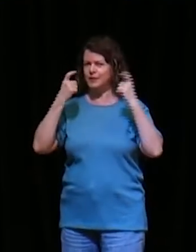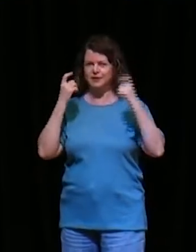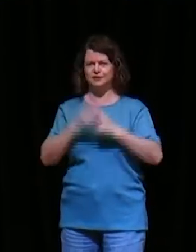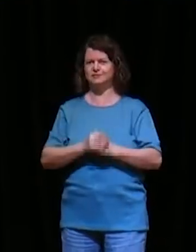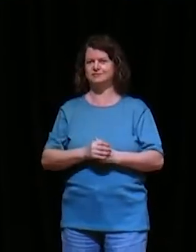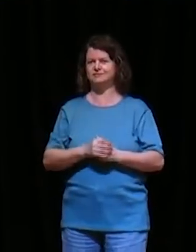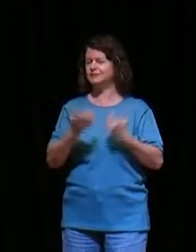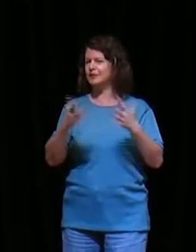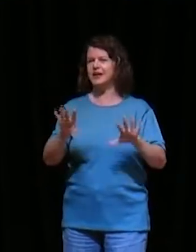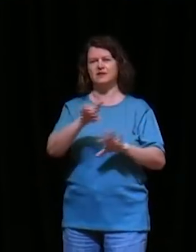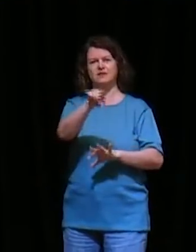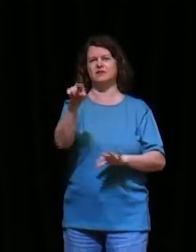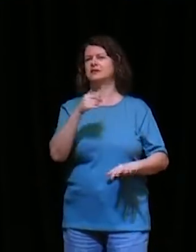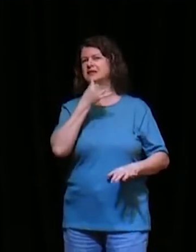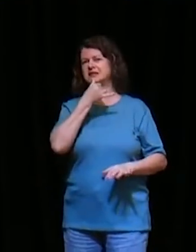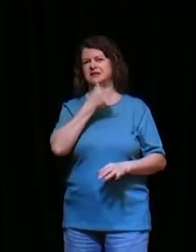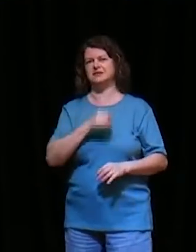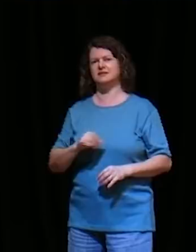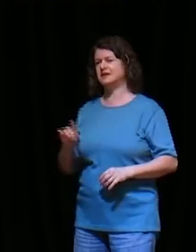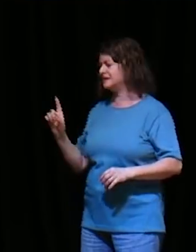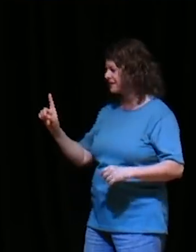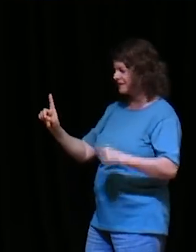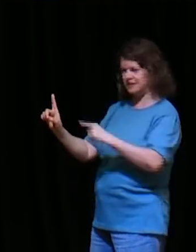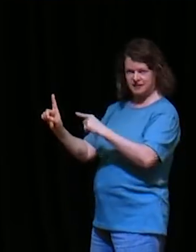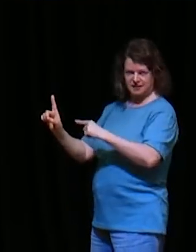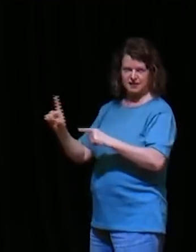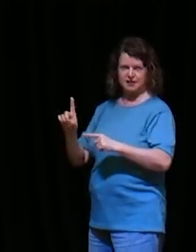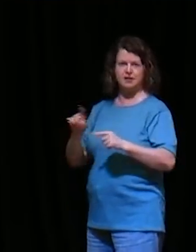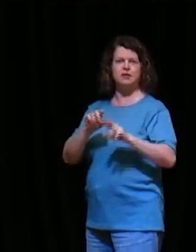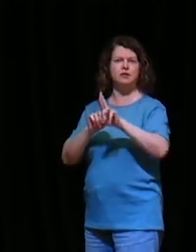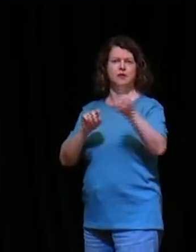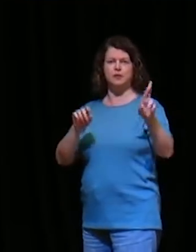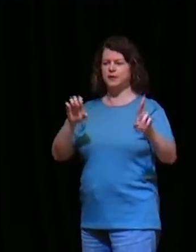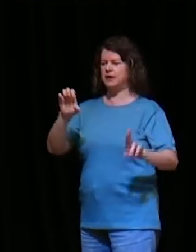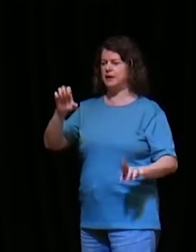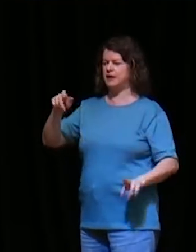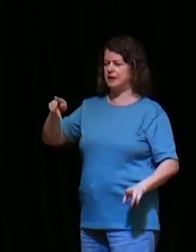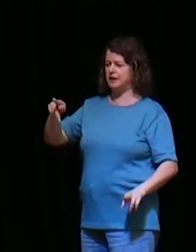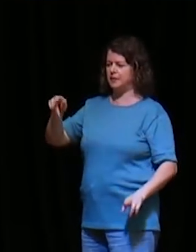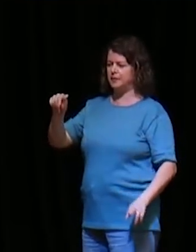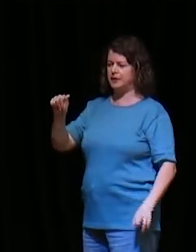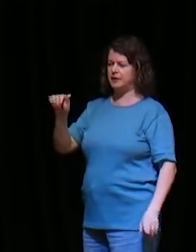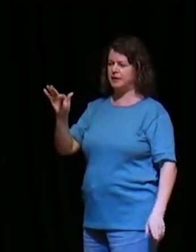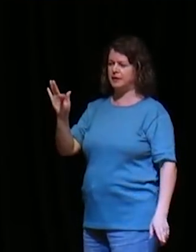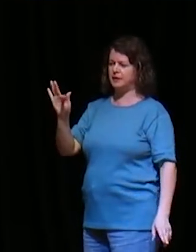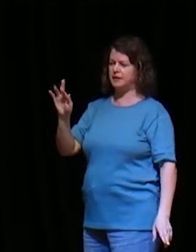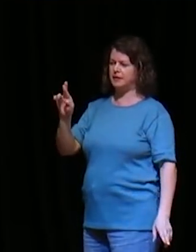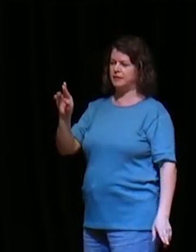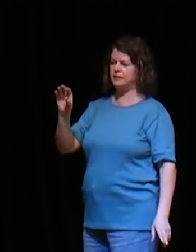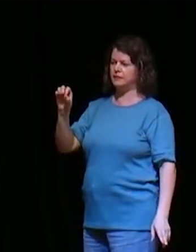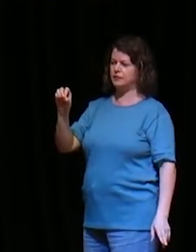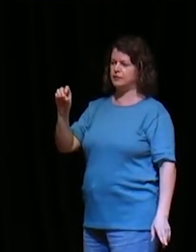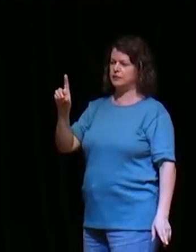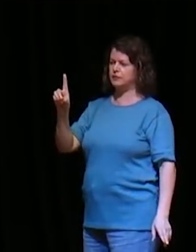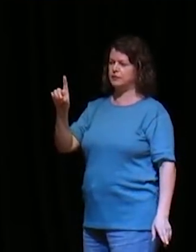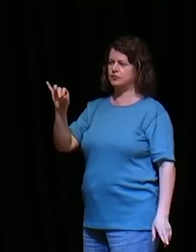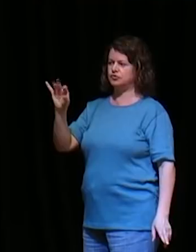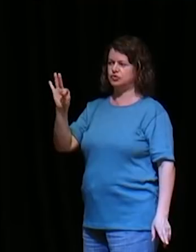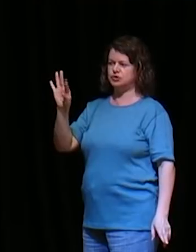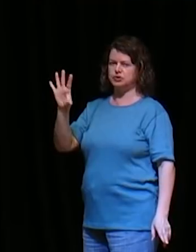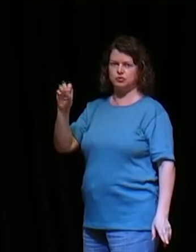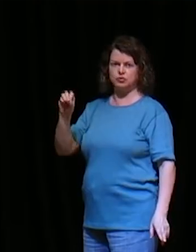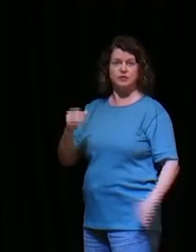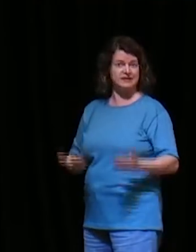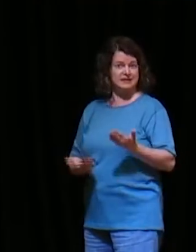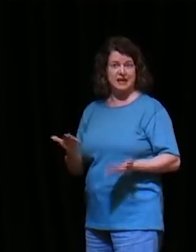cooperador, um servo, um discípulo, um pastor, que estava com ele, ali ajudando o ministério, ele ficou doente, e Paulo